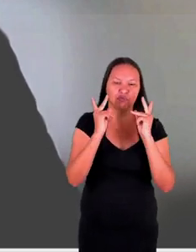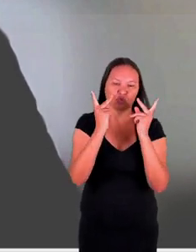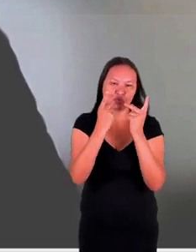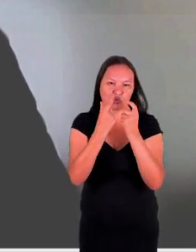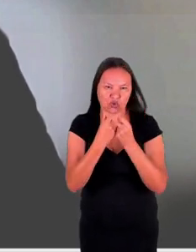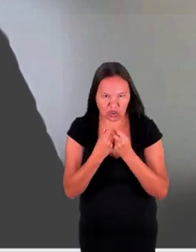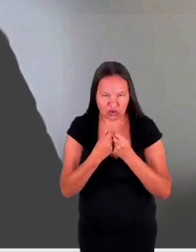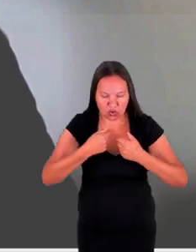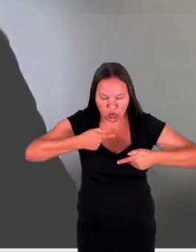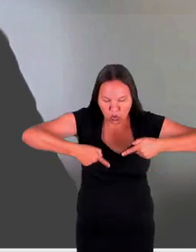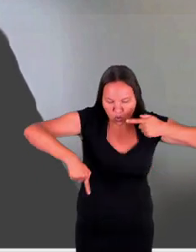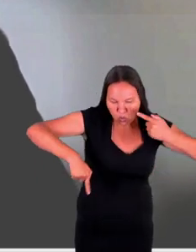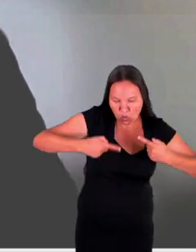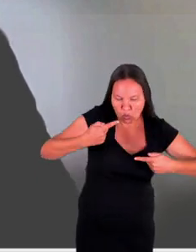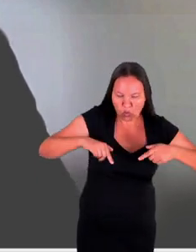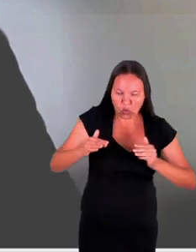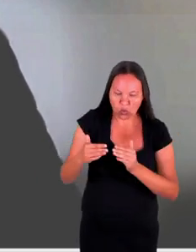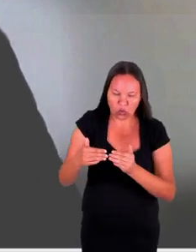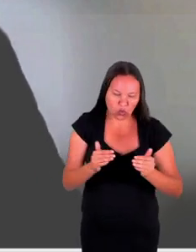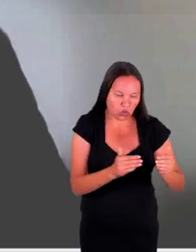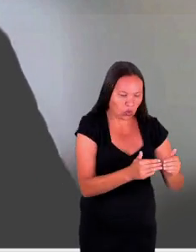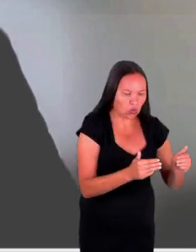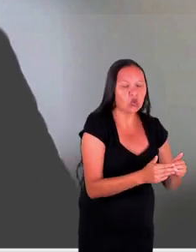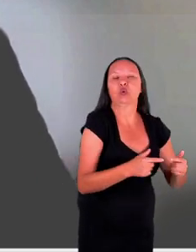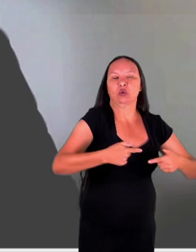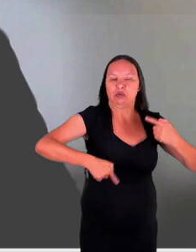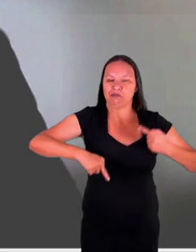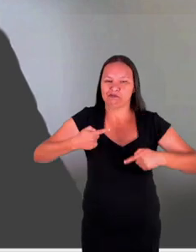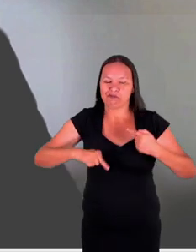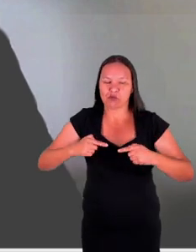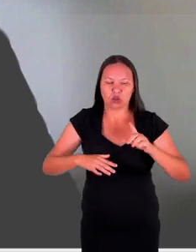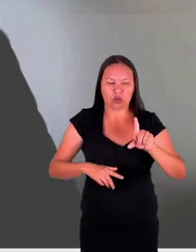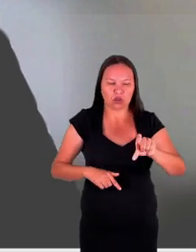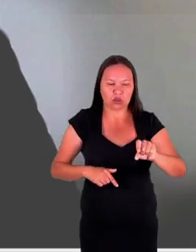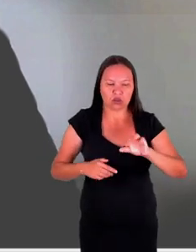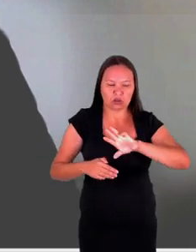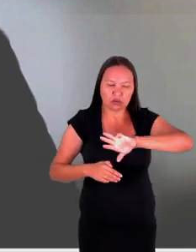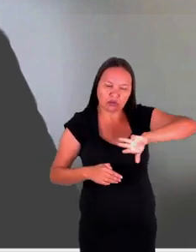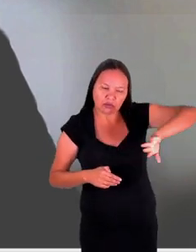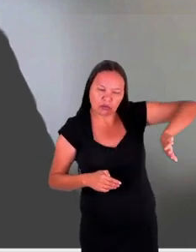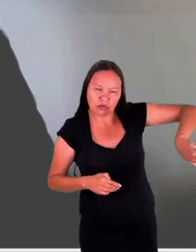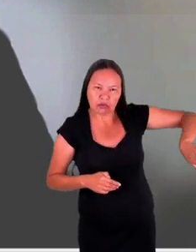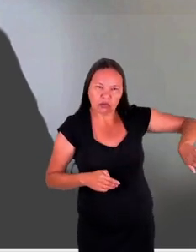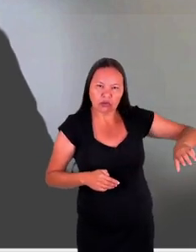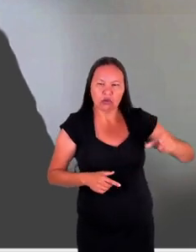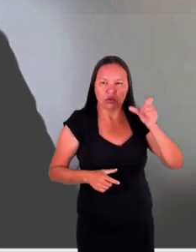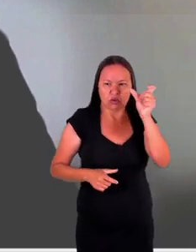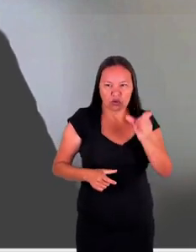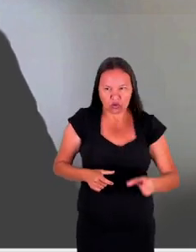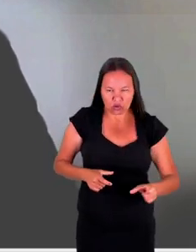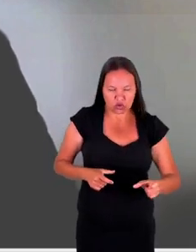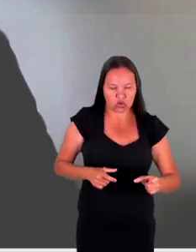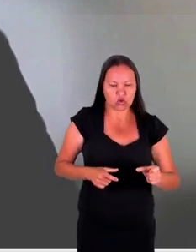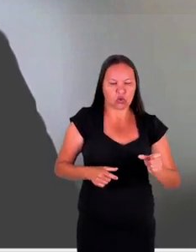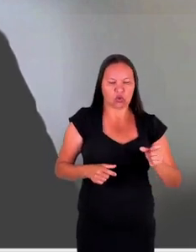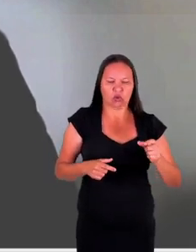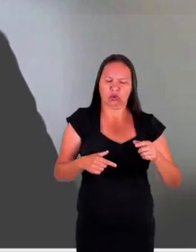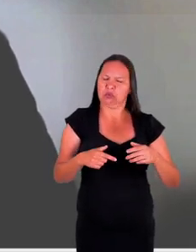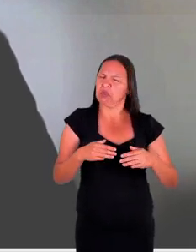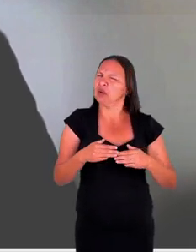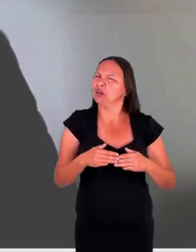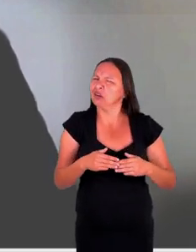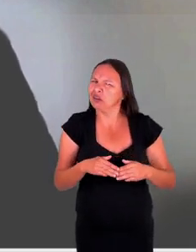conflitos armados ou mesmo em situações de guerra. Eu destacaria igualmente ainda o que seja o próprio Estatuto de Roma do Tribunal Penal